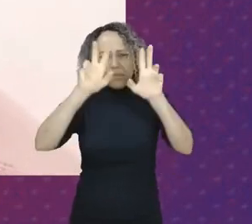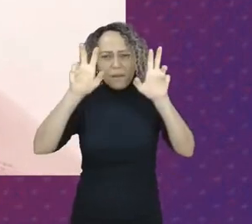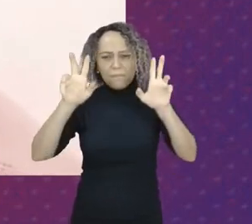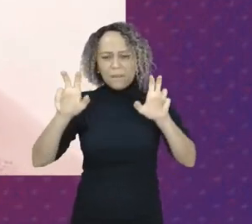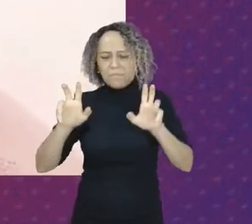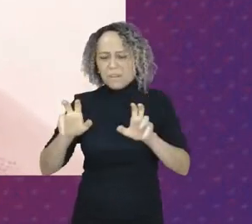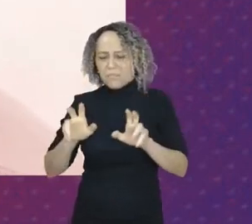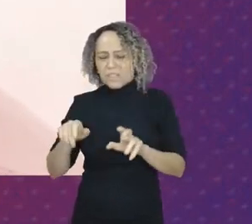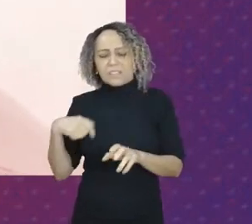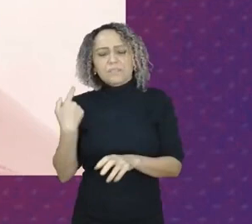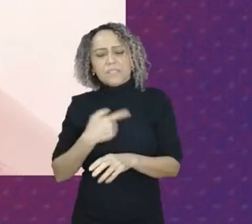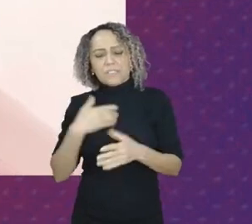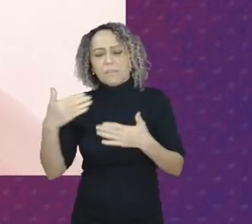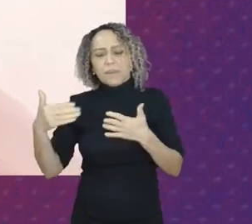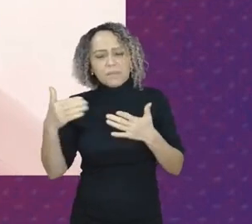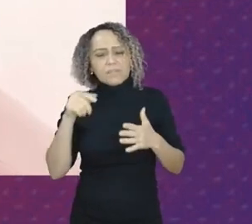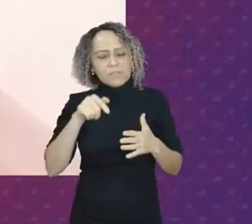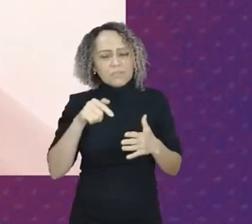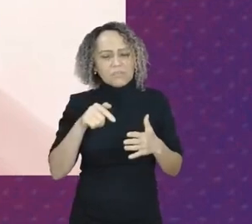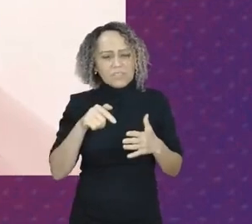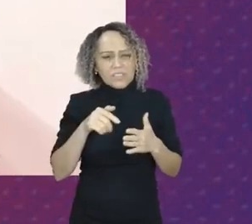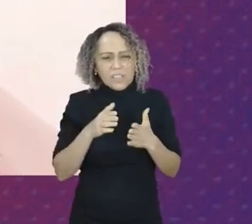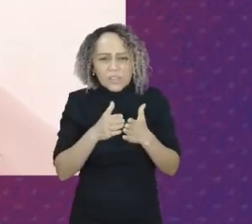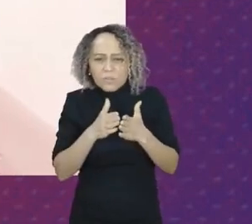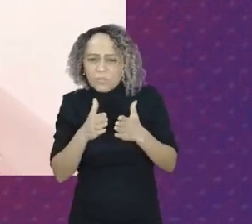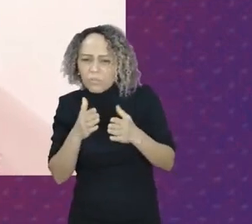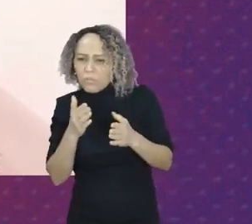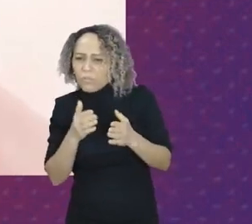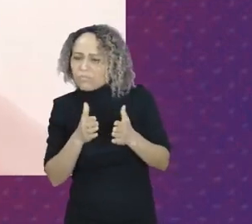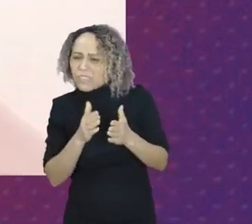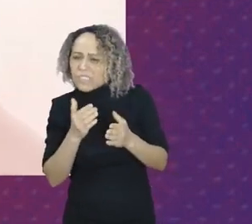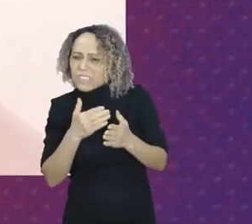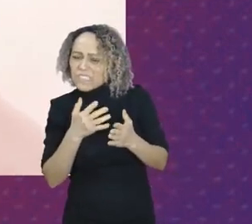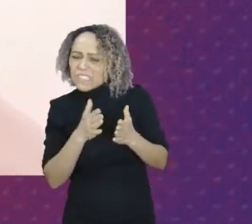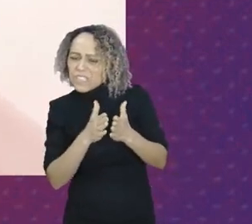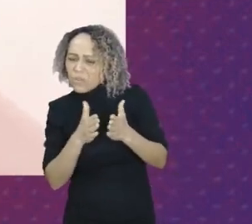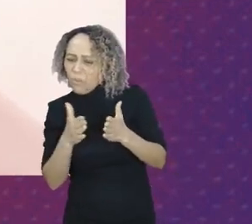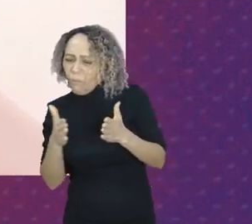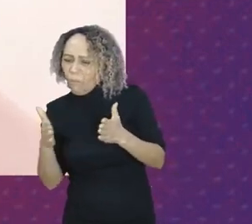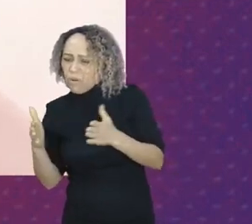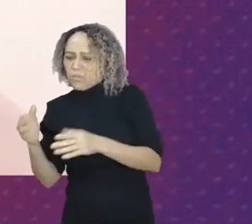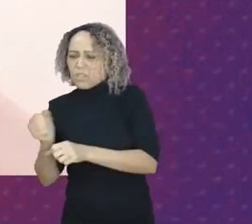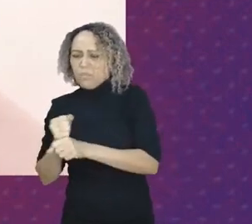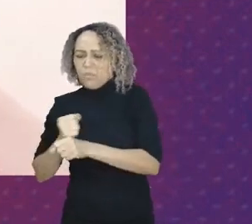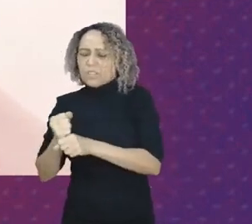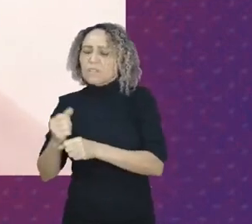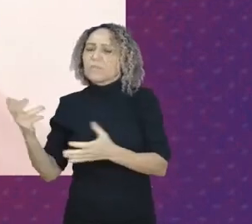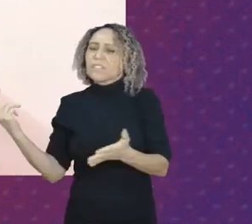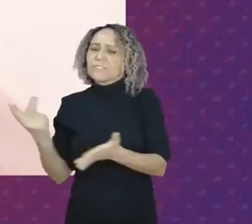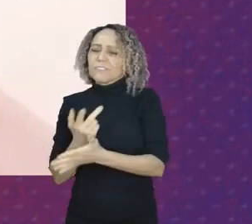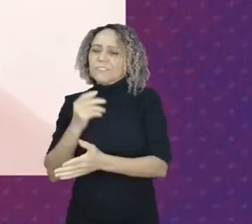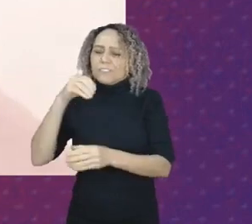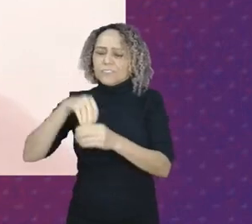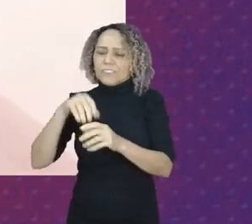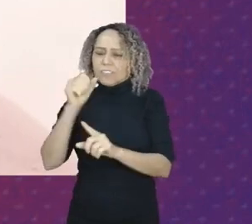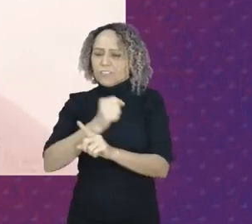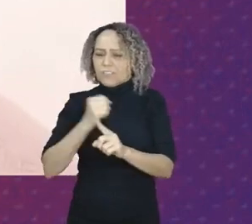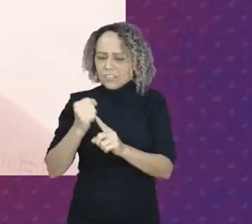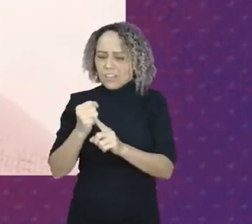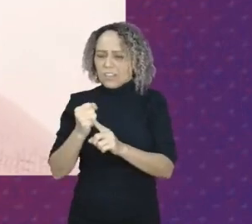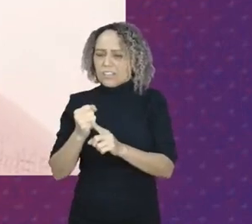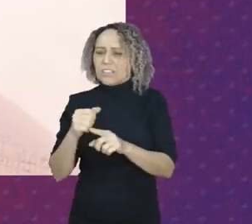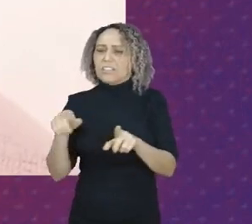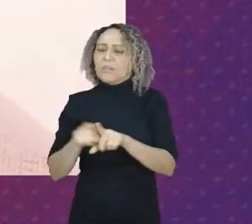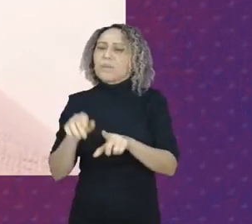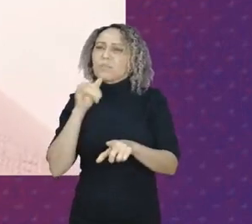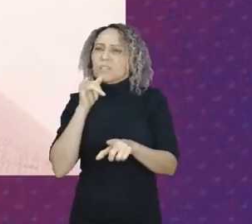últimos anos a sociedade vem vivendo e fazer esses recortes raciais dentro de todos os segmentos